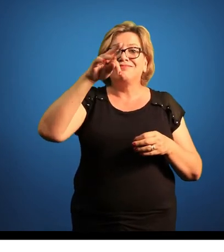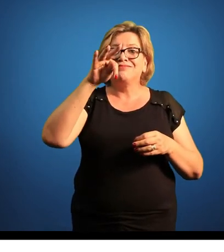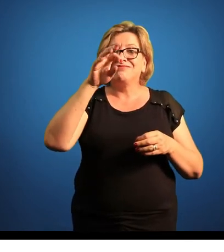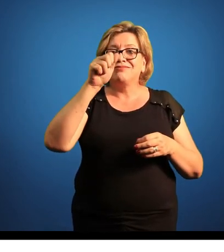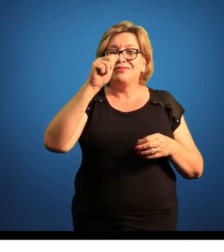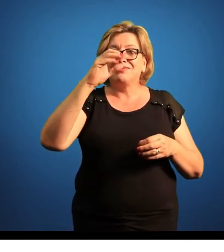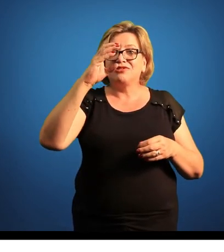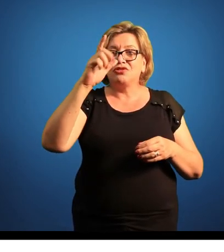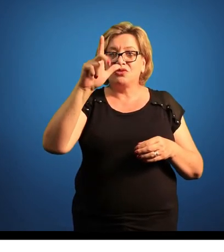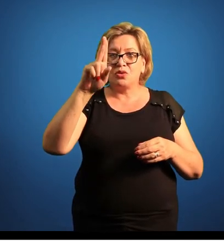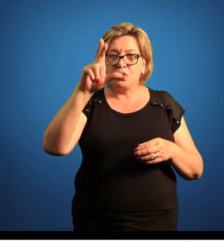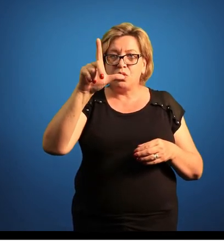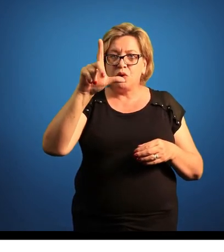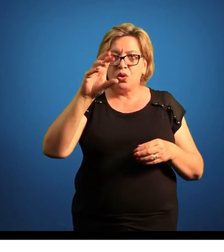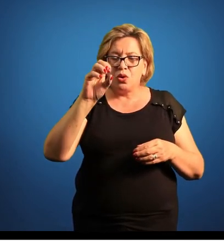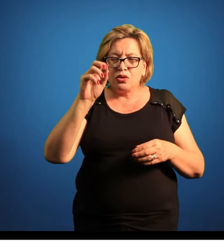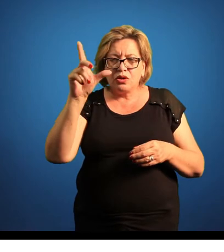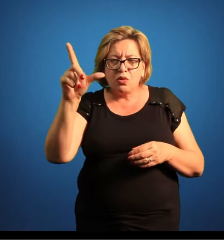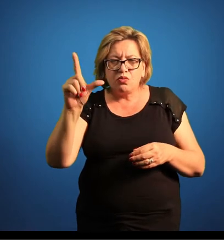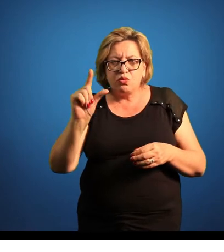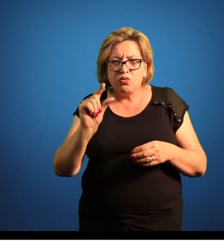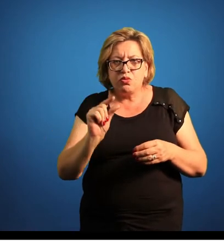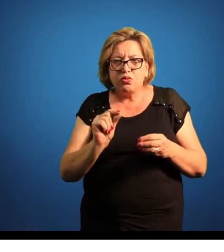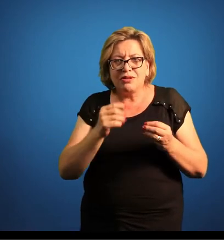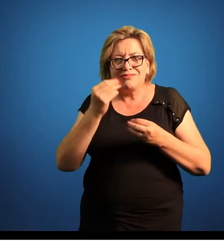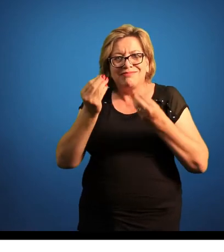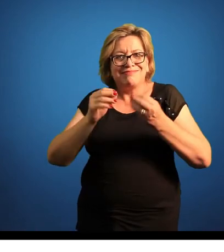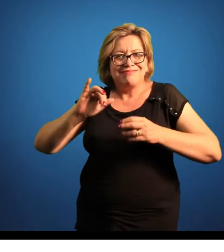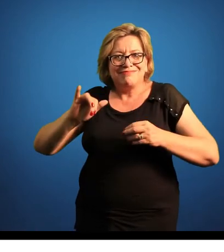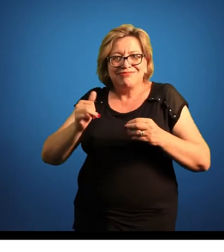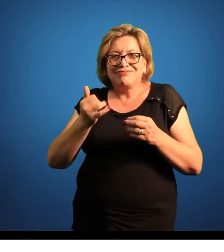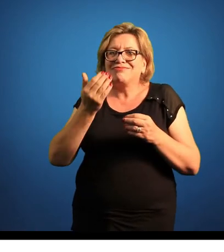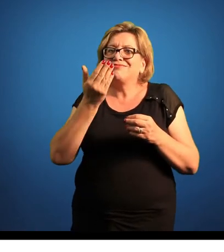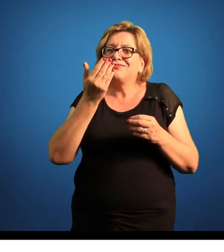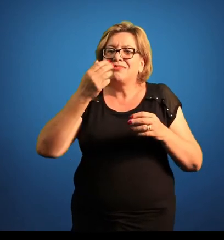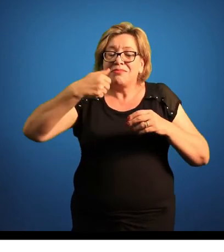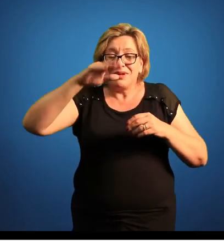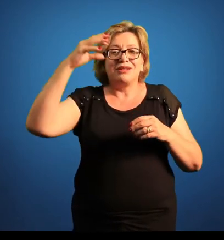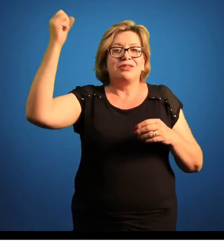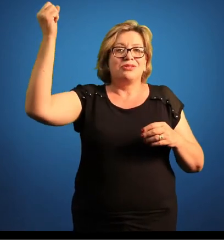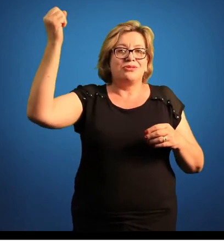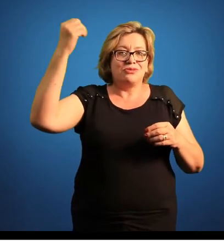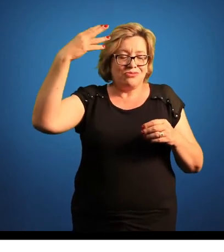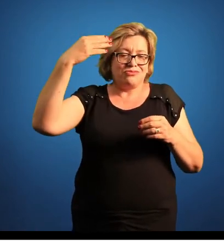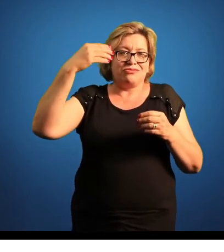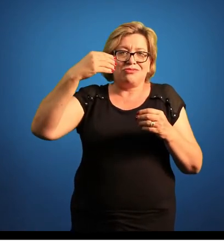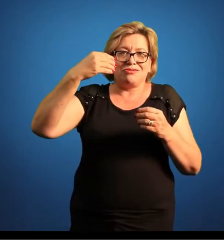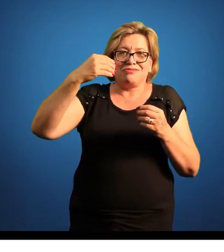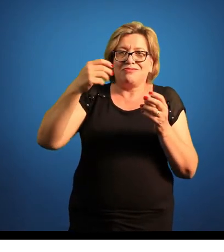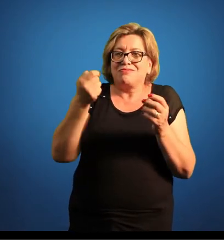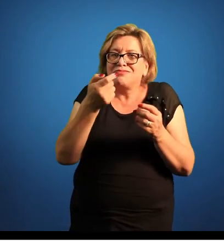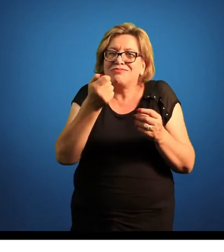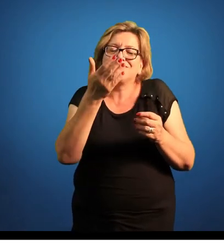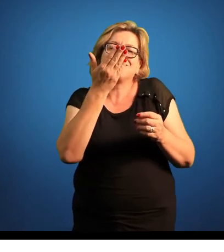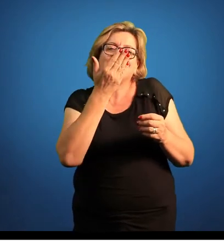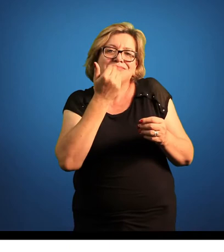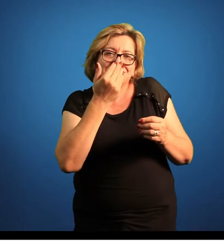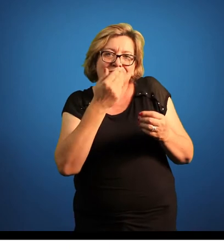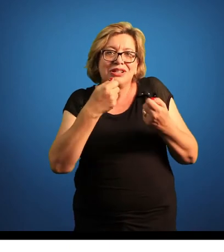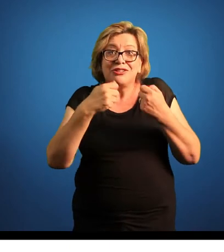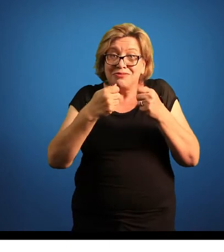organismos, eles acabam vivendo muito mais de luz do que de alimento, né? Eles acabam se alimentando muito mais